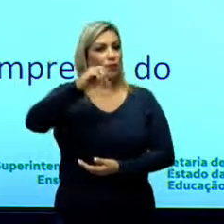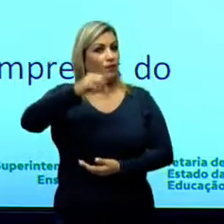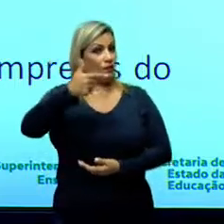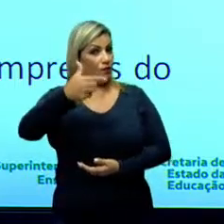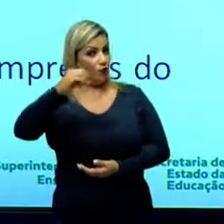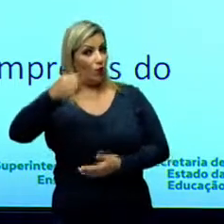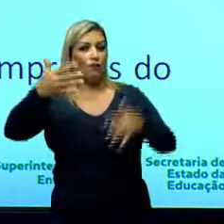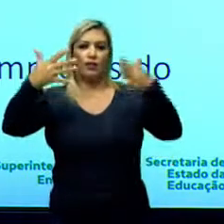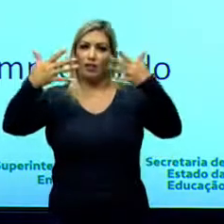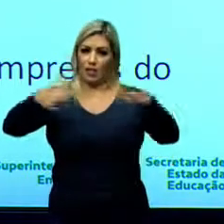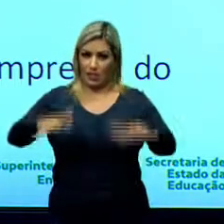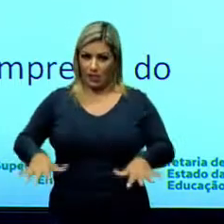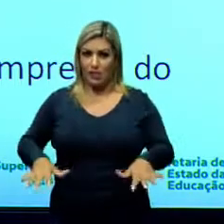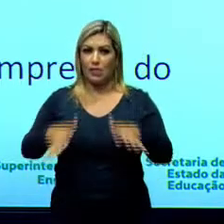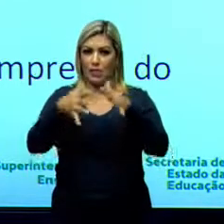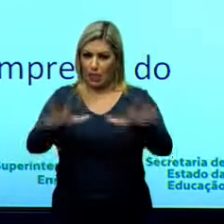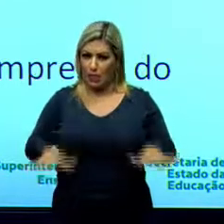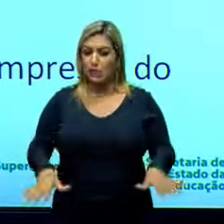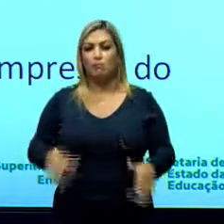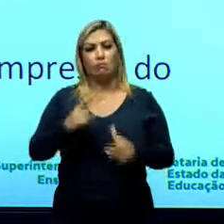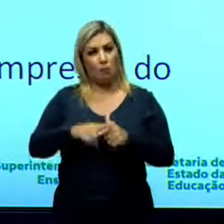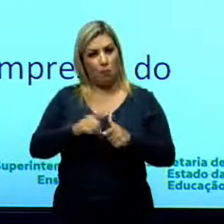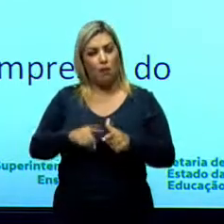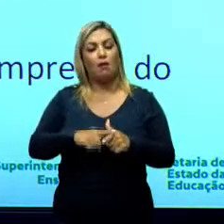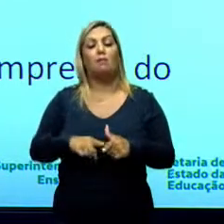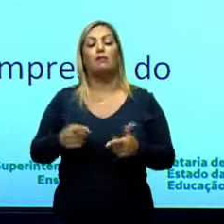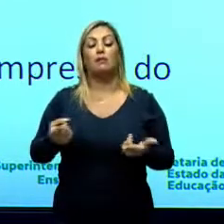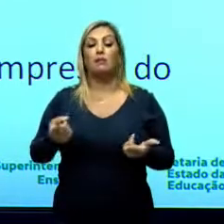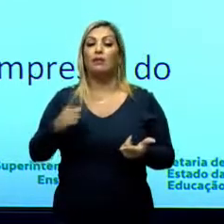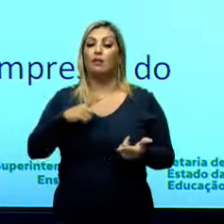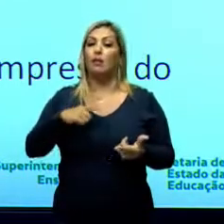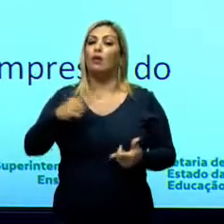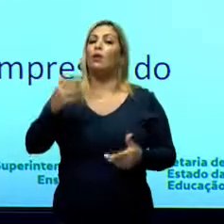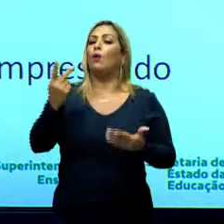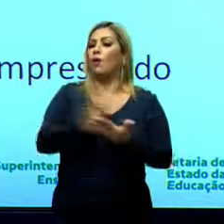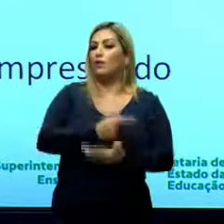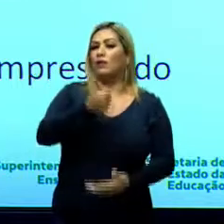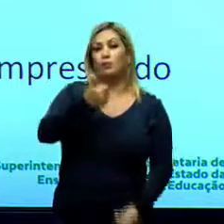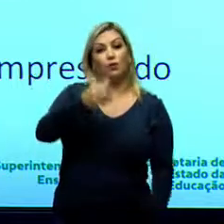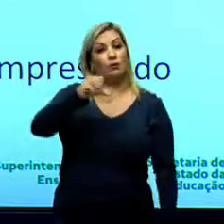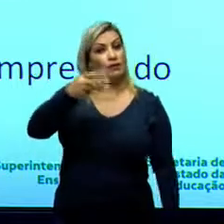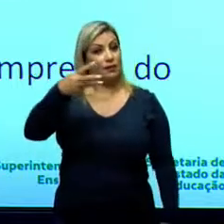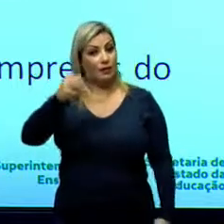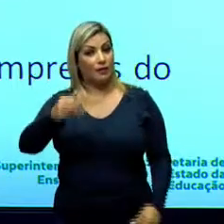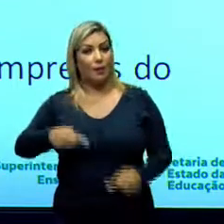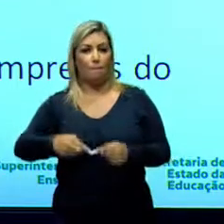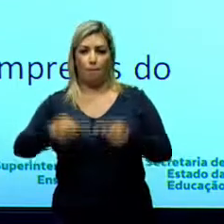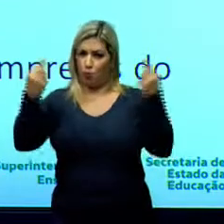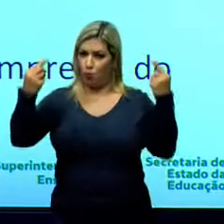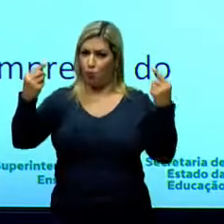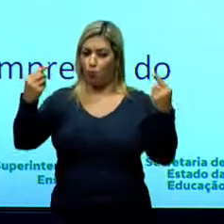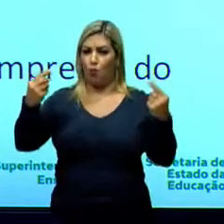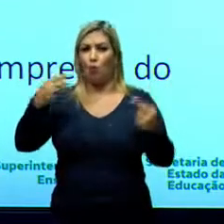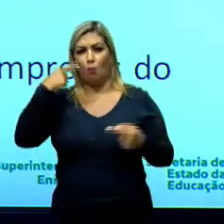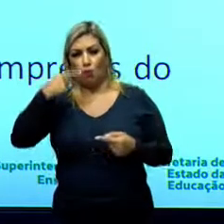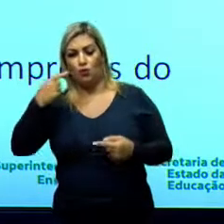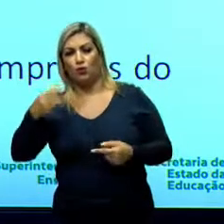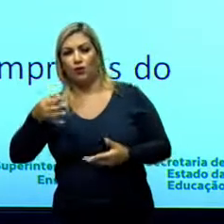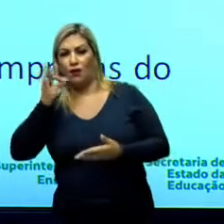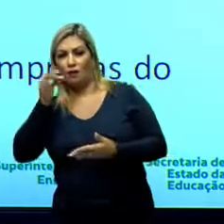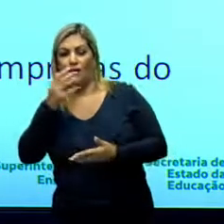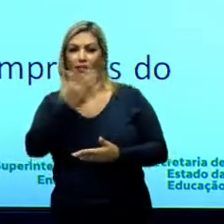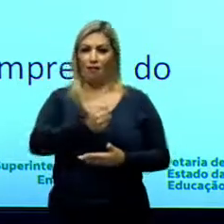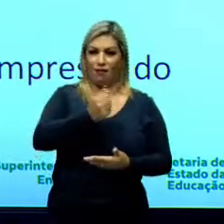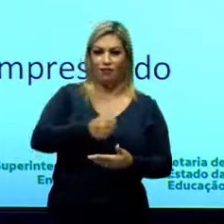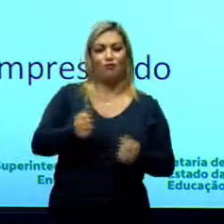a crise mundial, e aí, em 1930, o que acontece no Brasil? Rompe com a política café com leite, e a gente vai ter